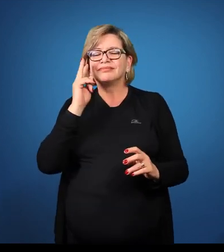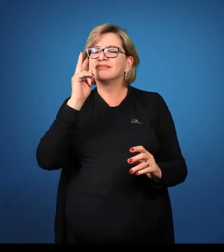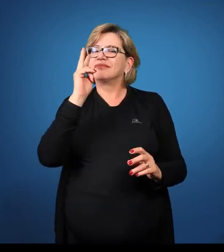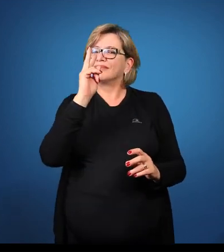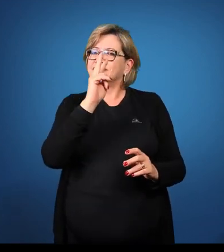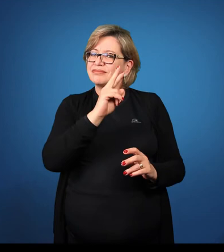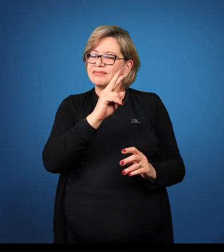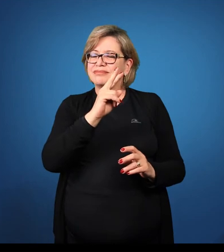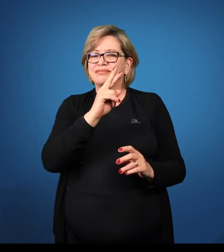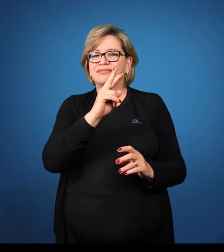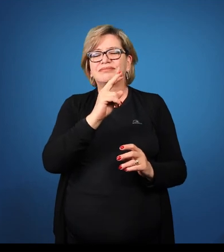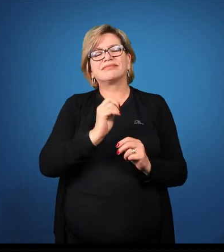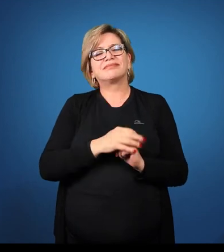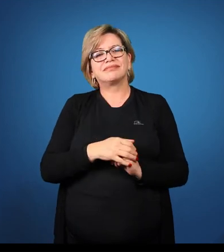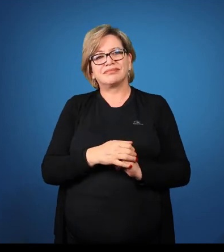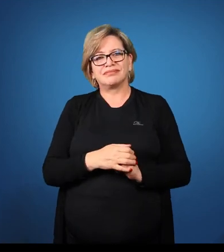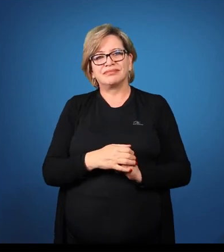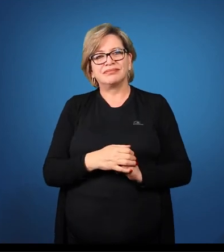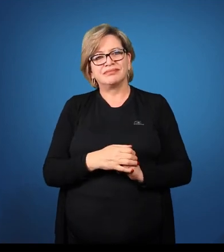E humilime.